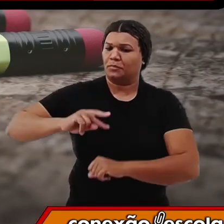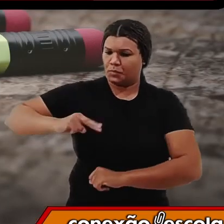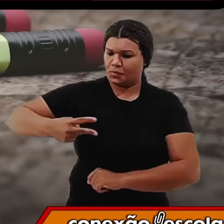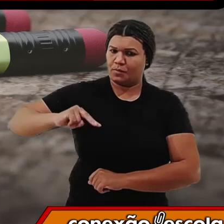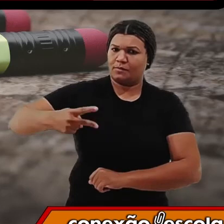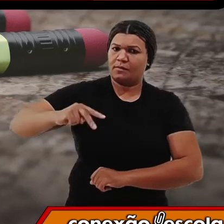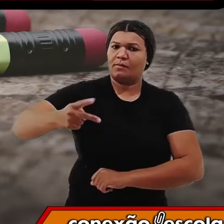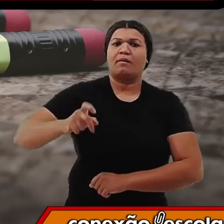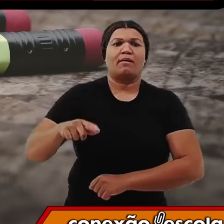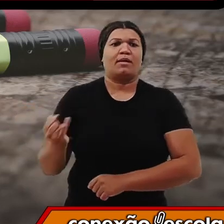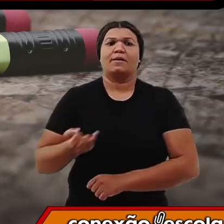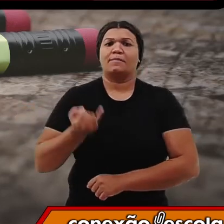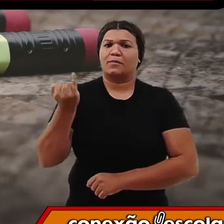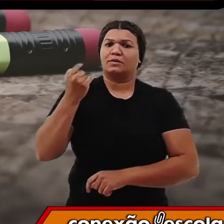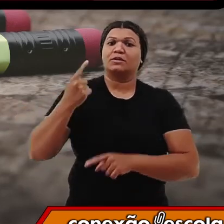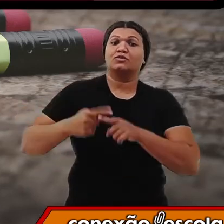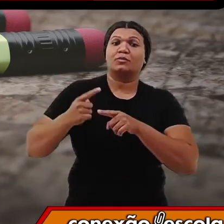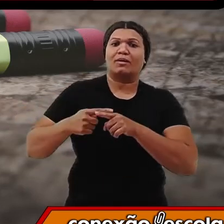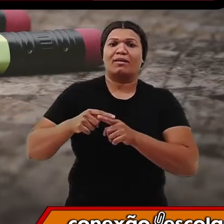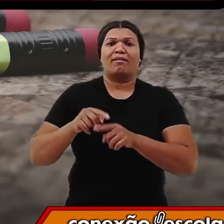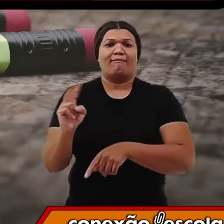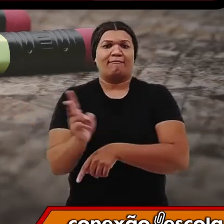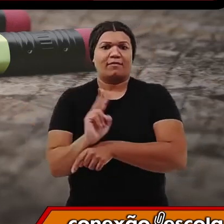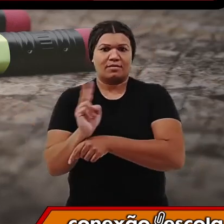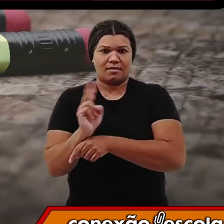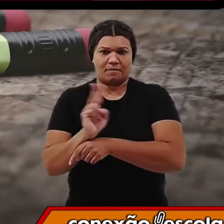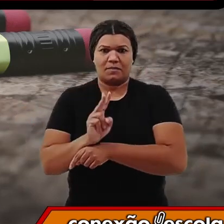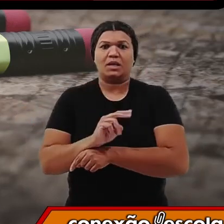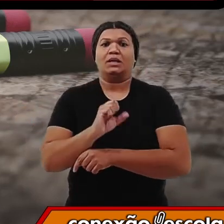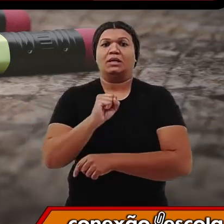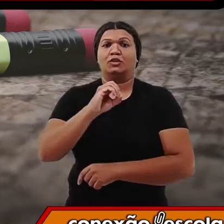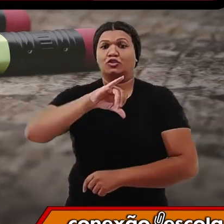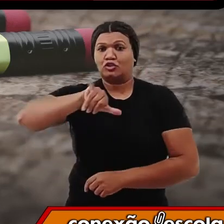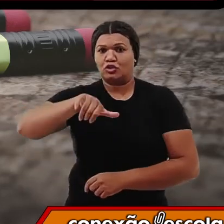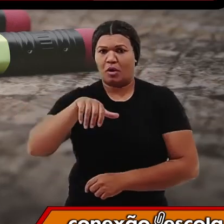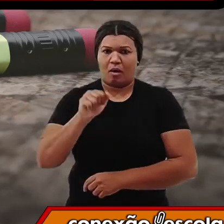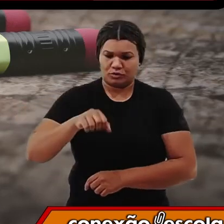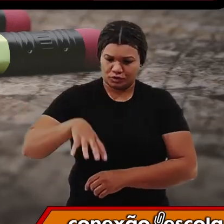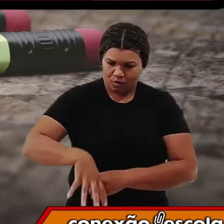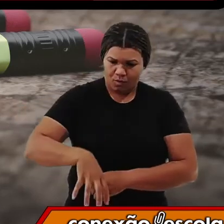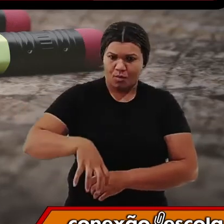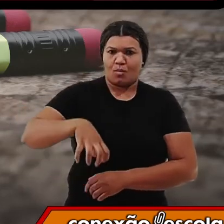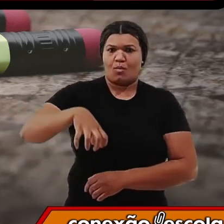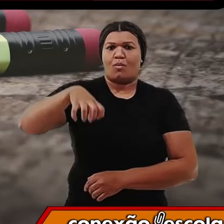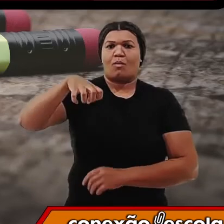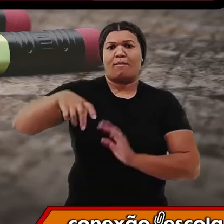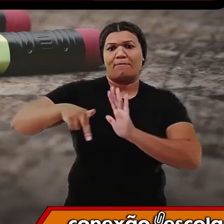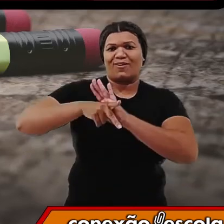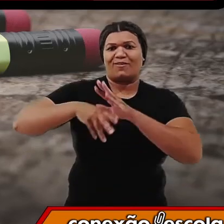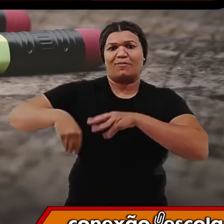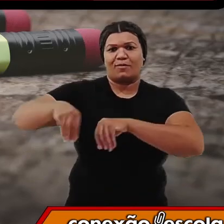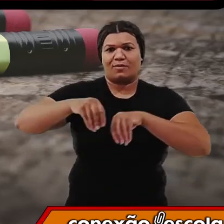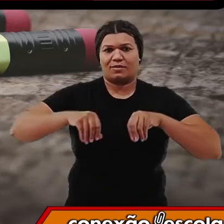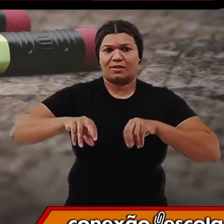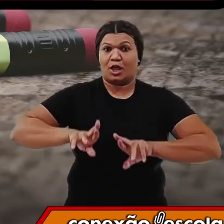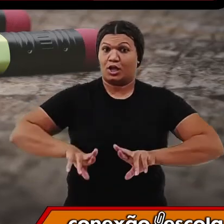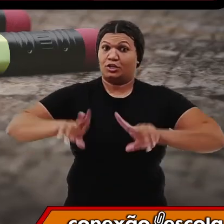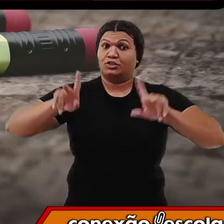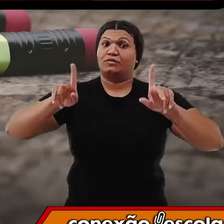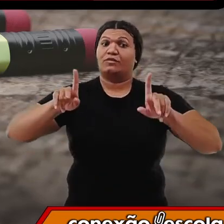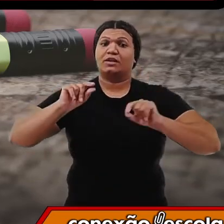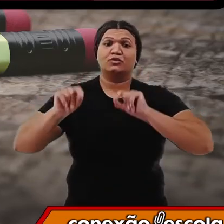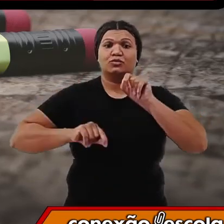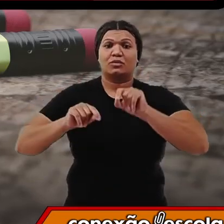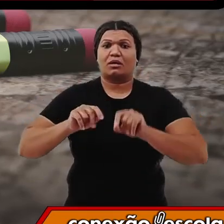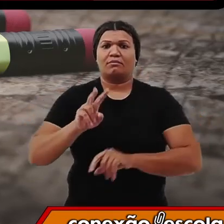soja tira do solo para crescer são diferentes, por exemplo, dos nutrientes que a aveia ou